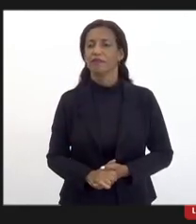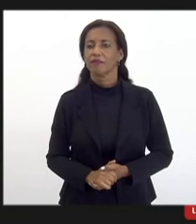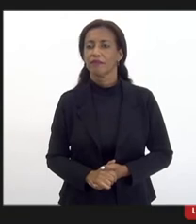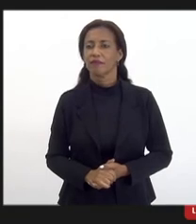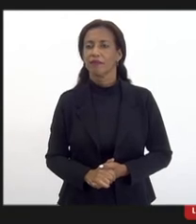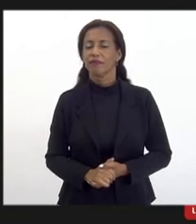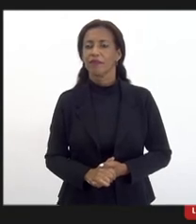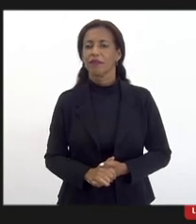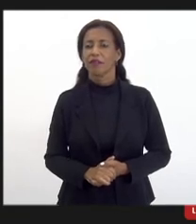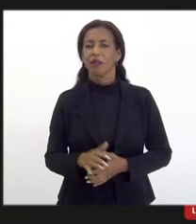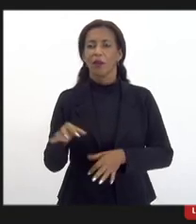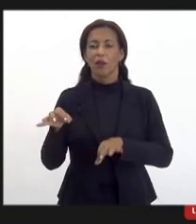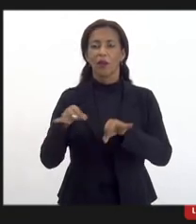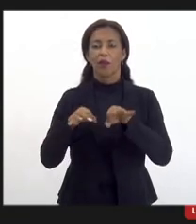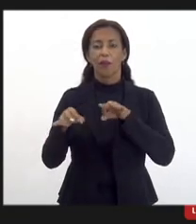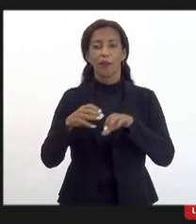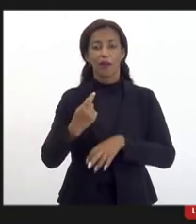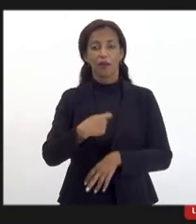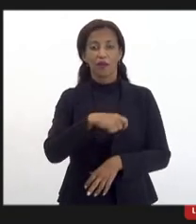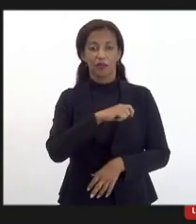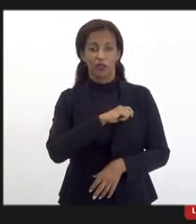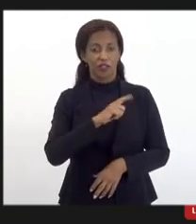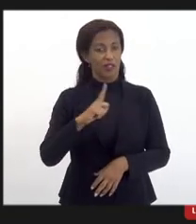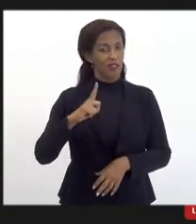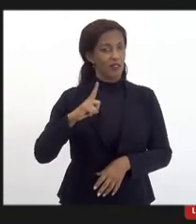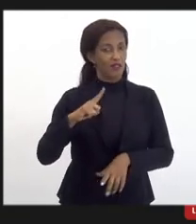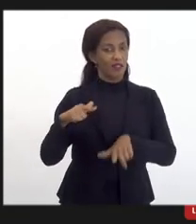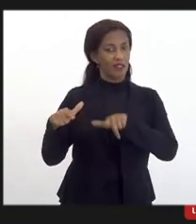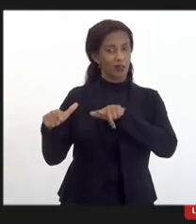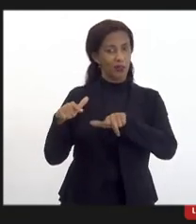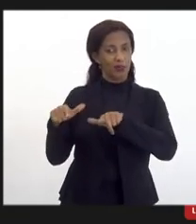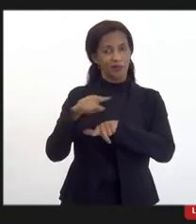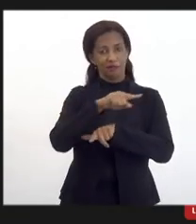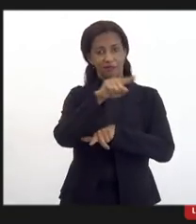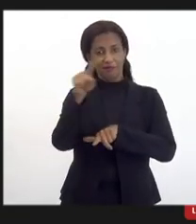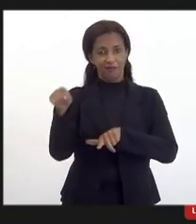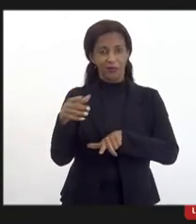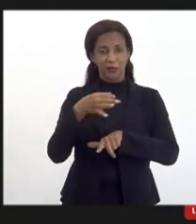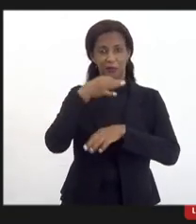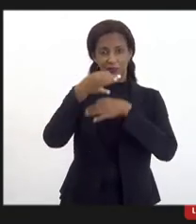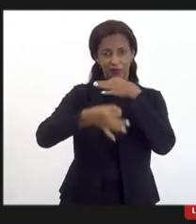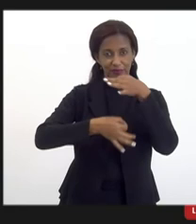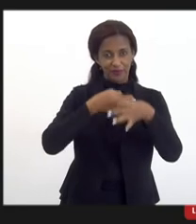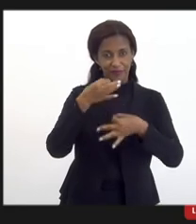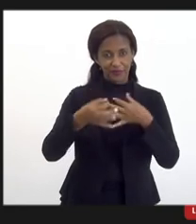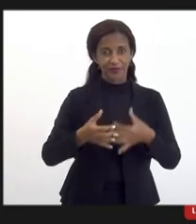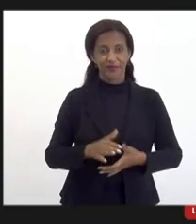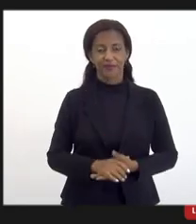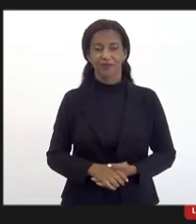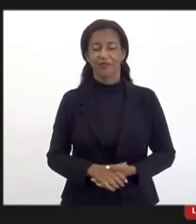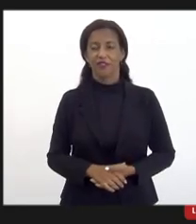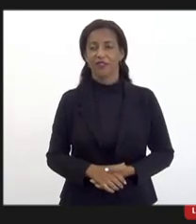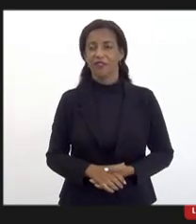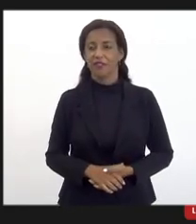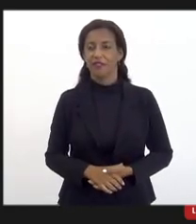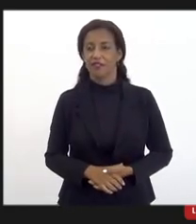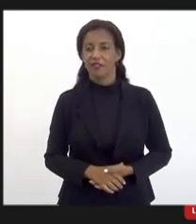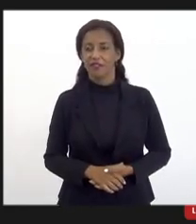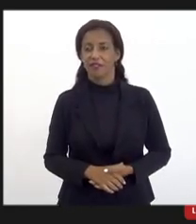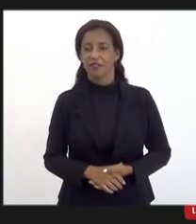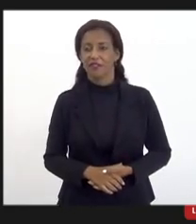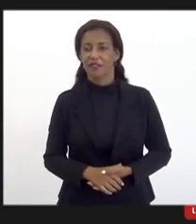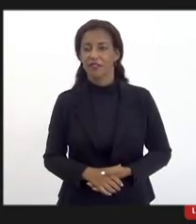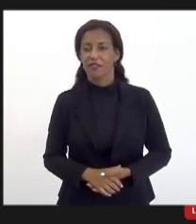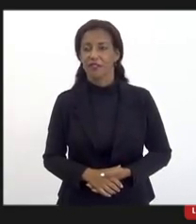incentivo fiscal ele vai ser um dever de casa dos senhores como sugestão né você falou que eu vi